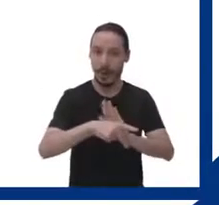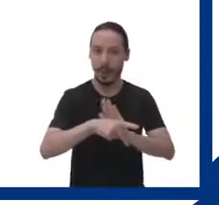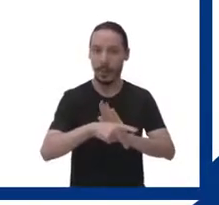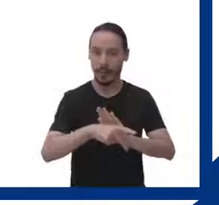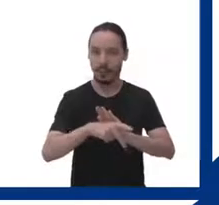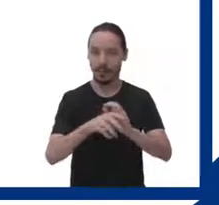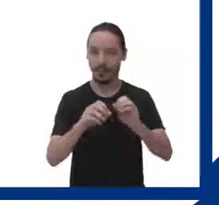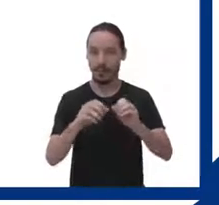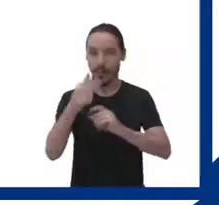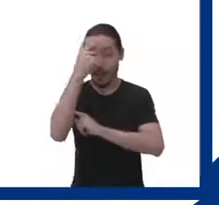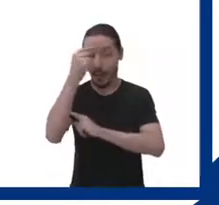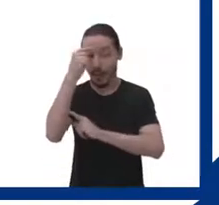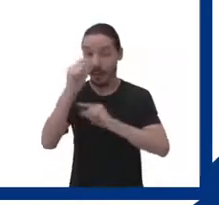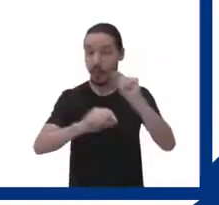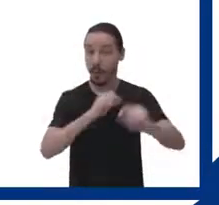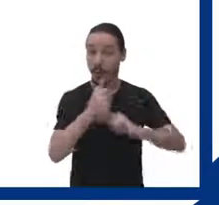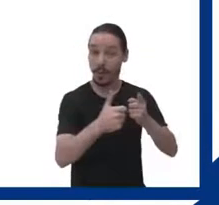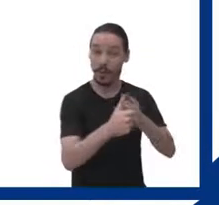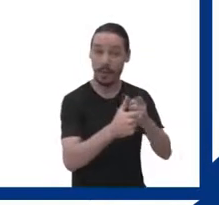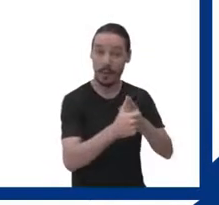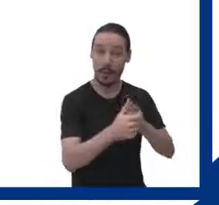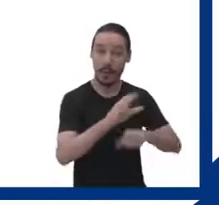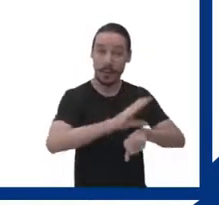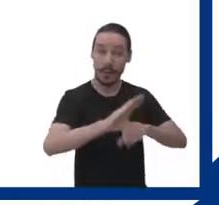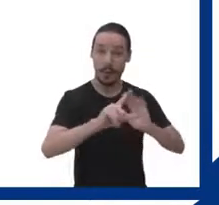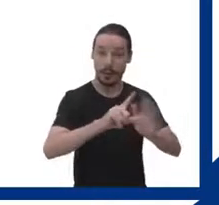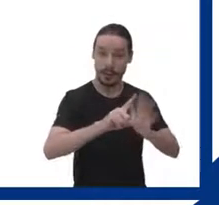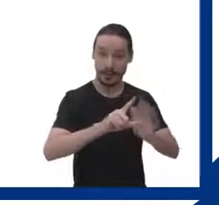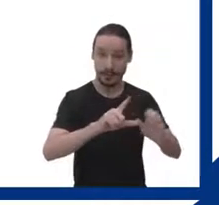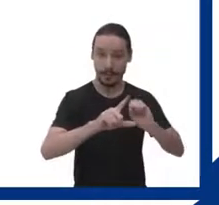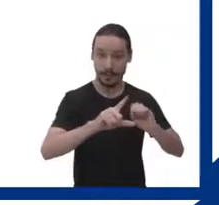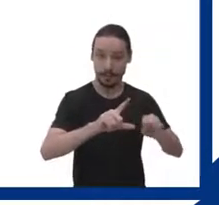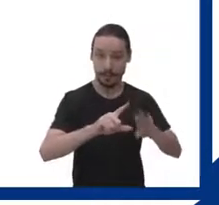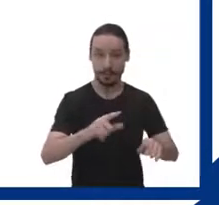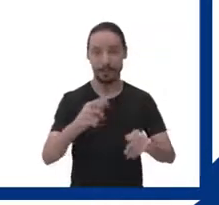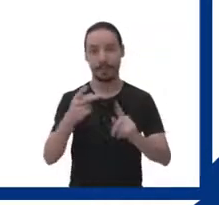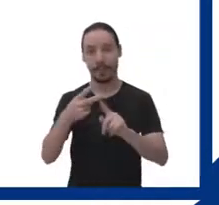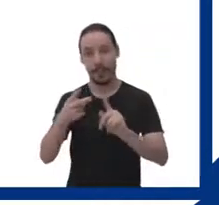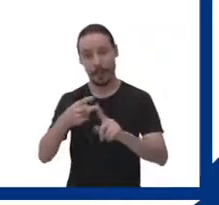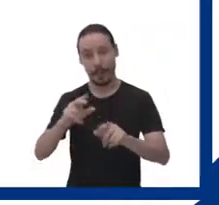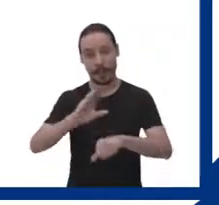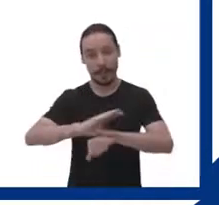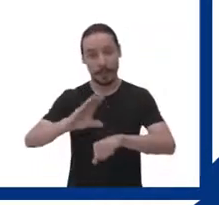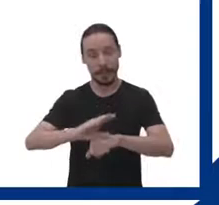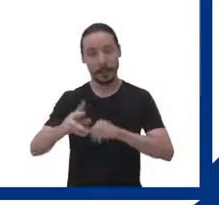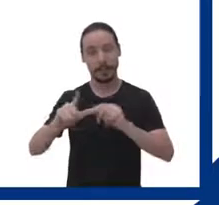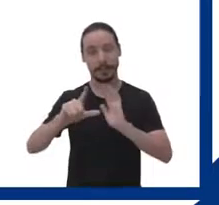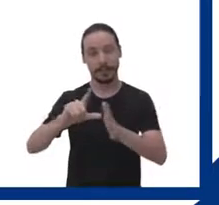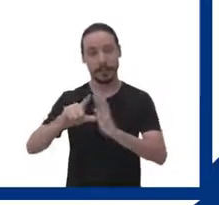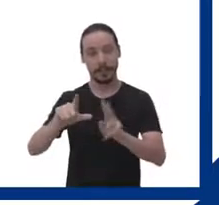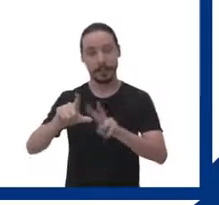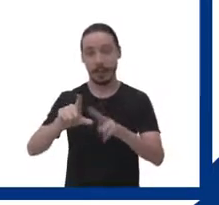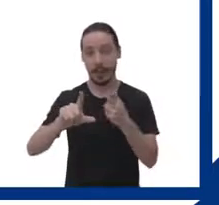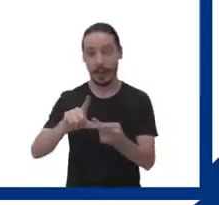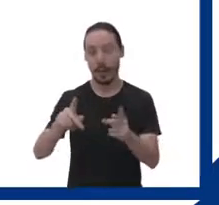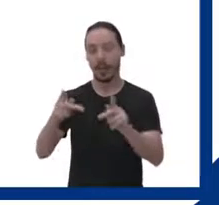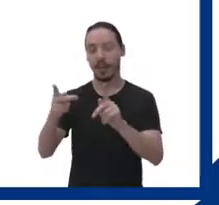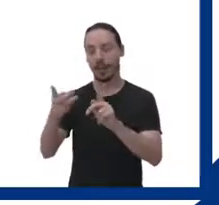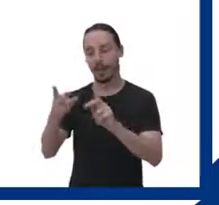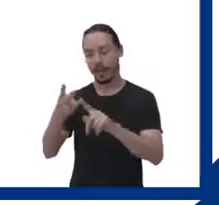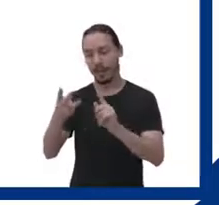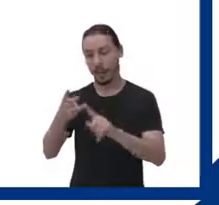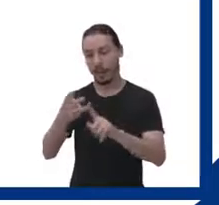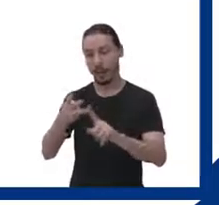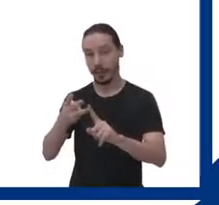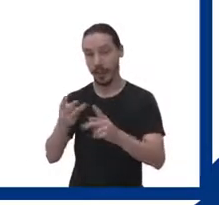graduação à distância, sendo eles o curso de Letras Libras Licenciatura, o curso de Letras Libras Bacharelado e o